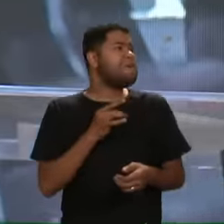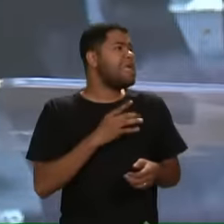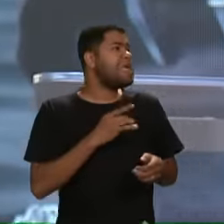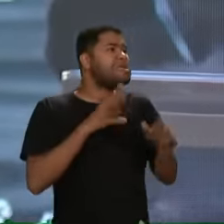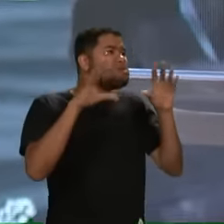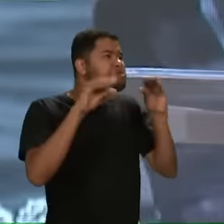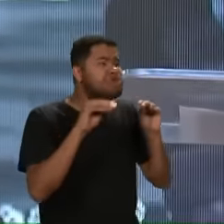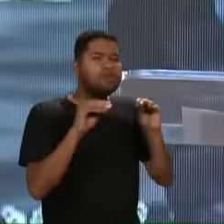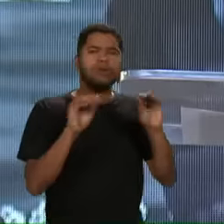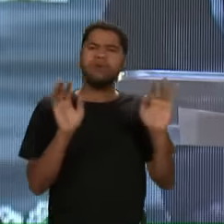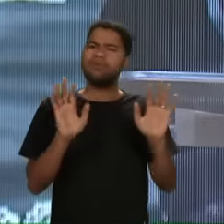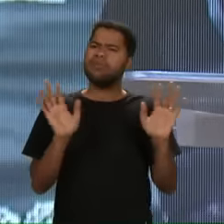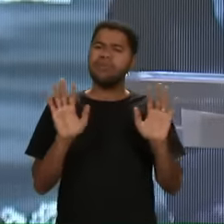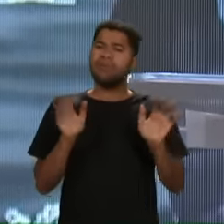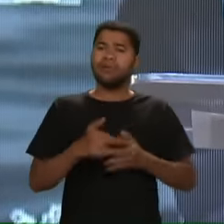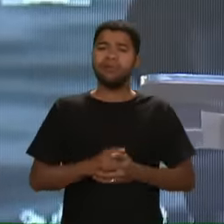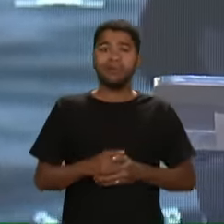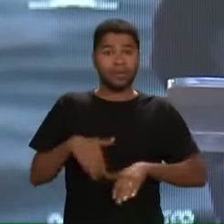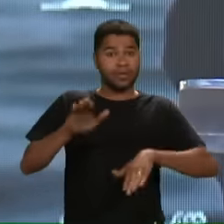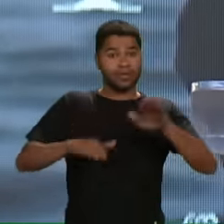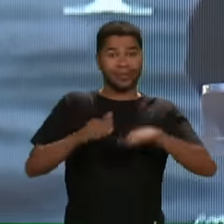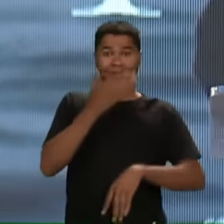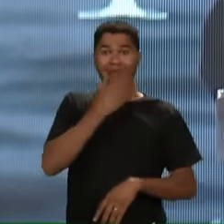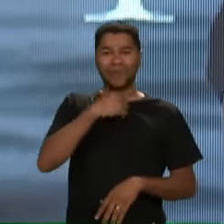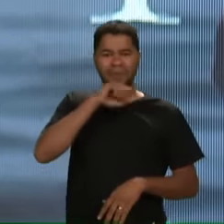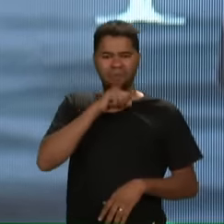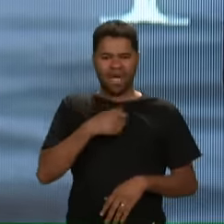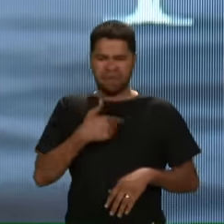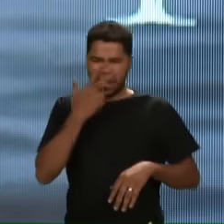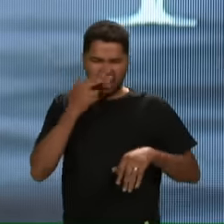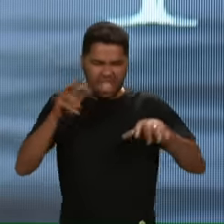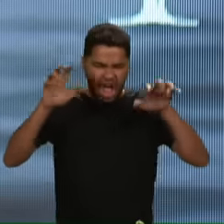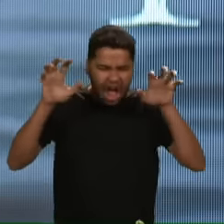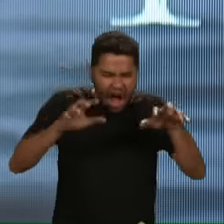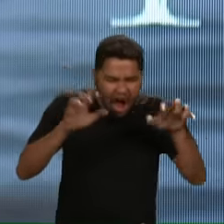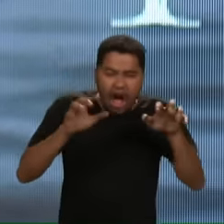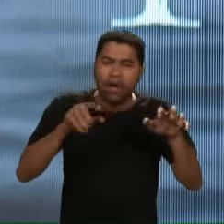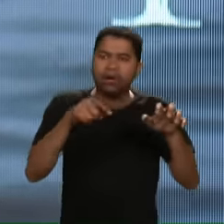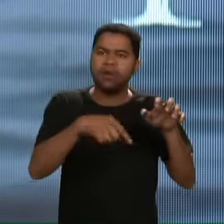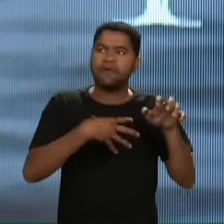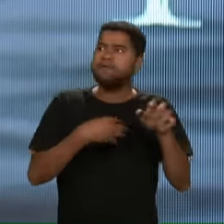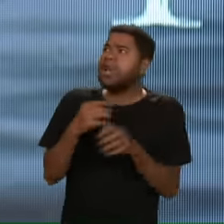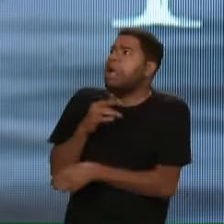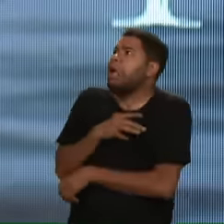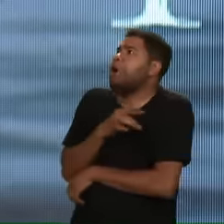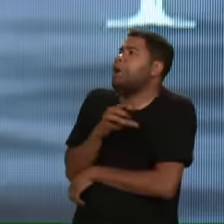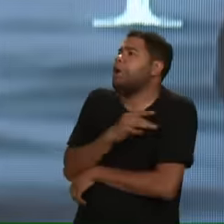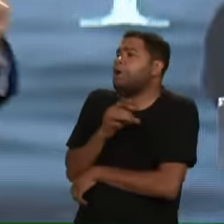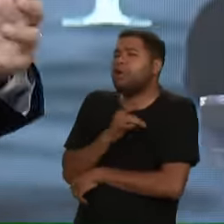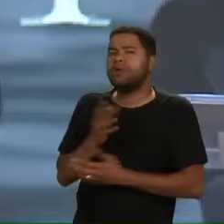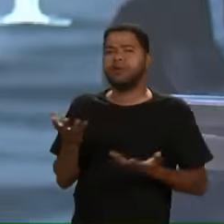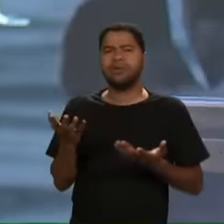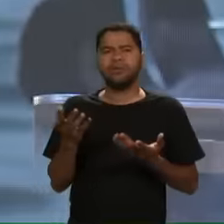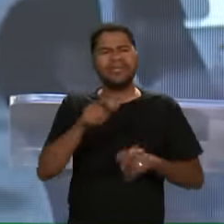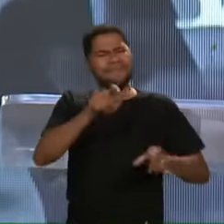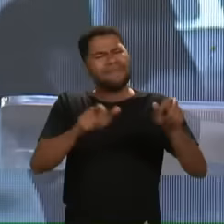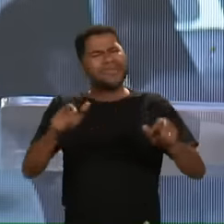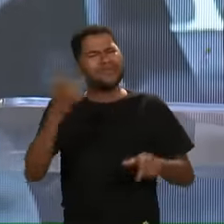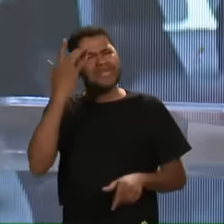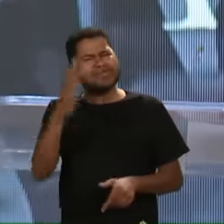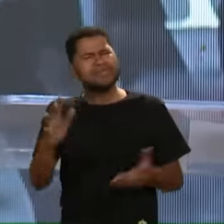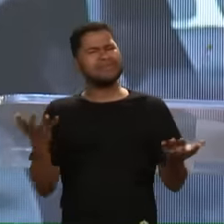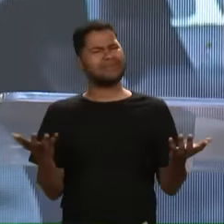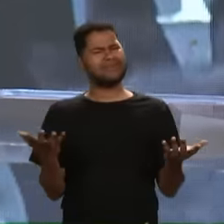com medo Muitas vezes vezes os pais fazem medo Sabe Tem gente que é tão esquisita